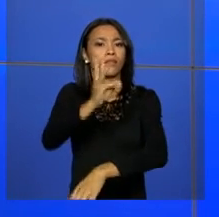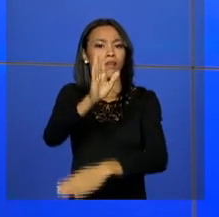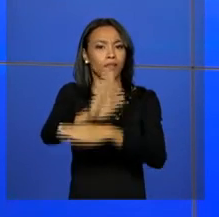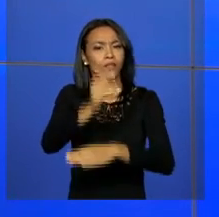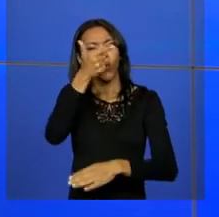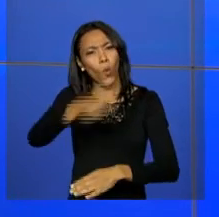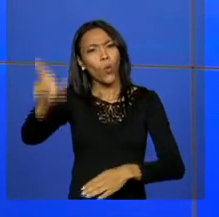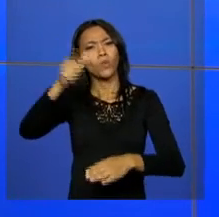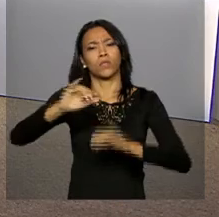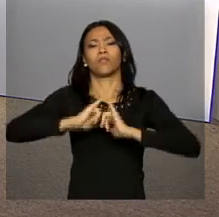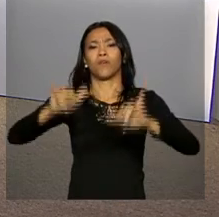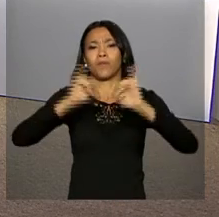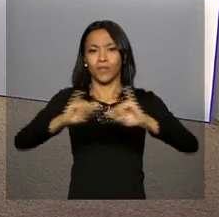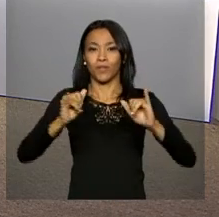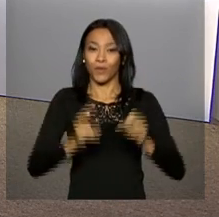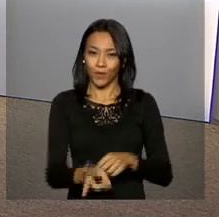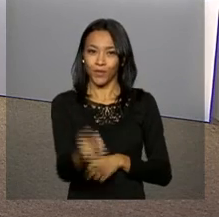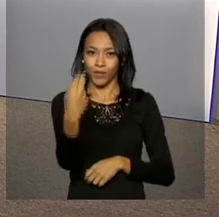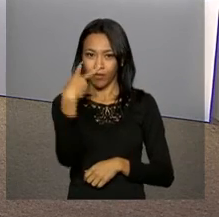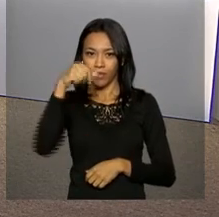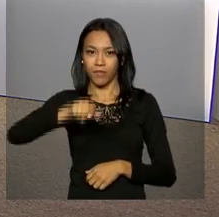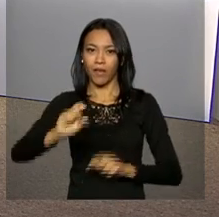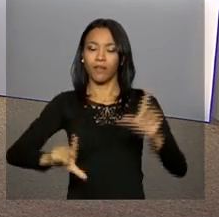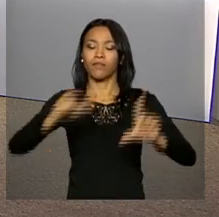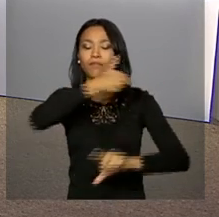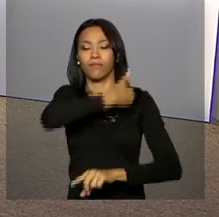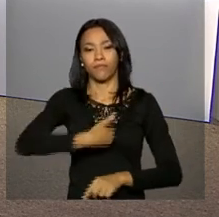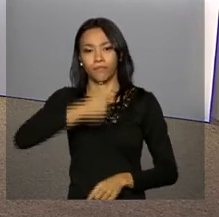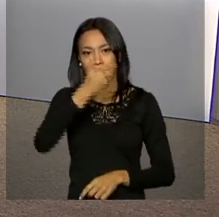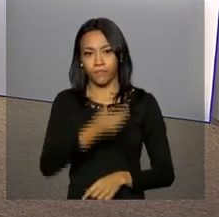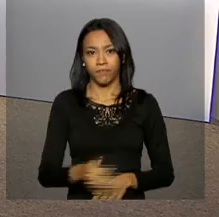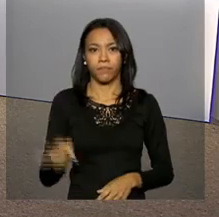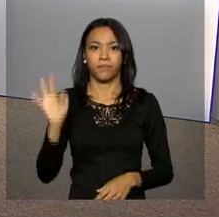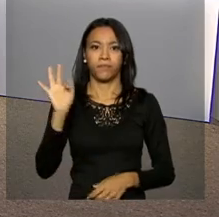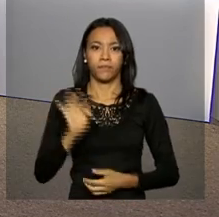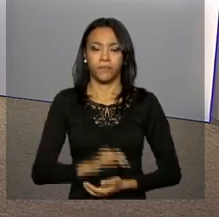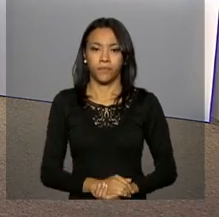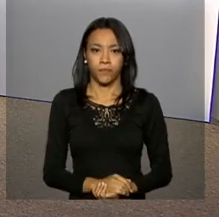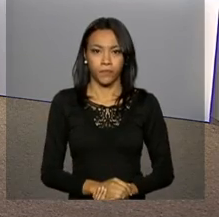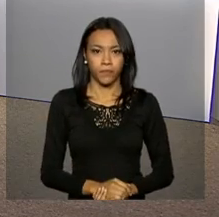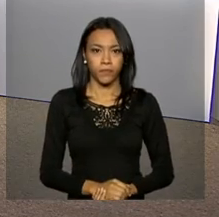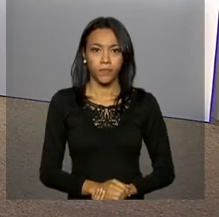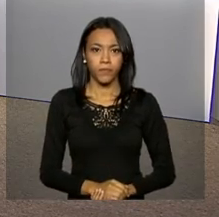com outras informações. Continue com a gente, NBR, a TV do Governo Federal.